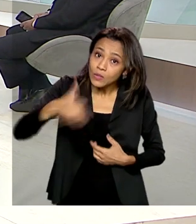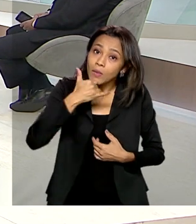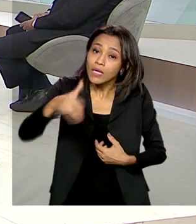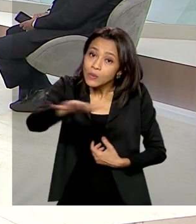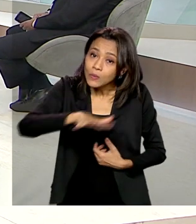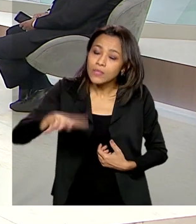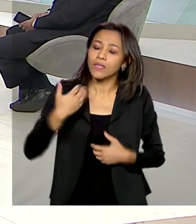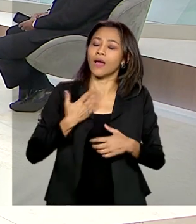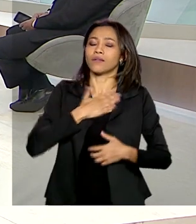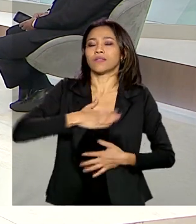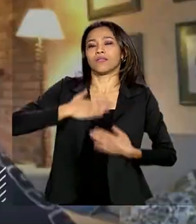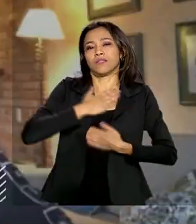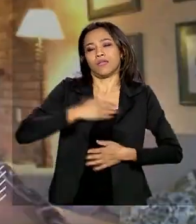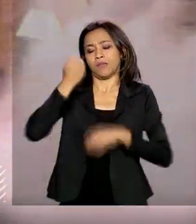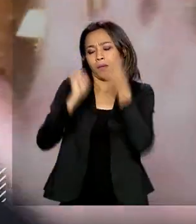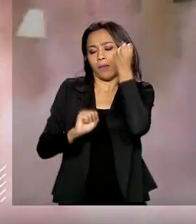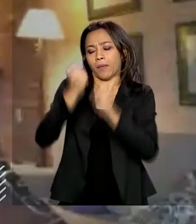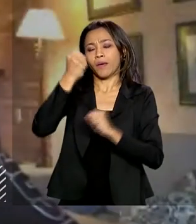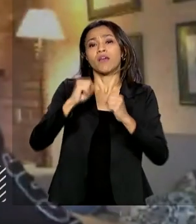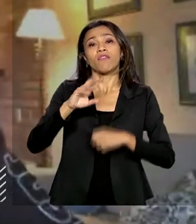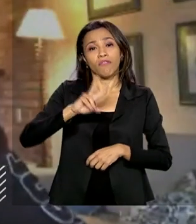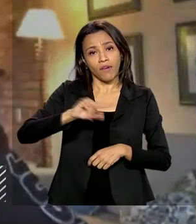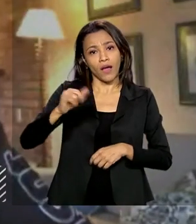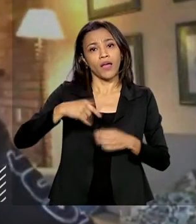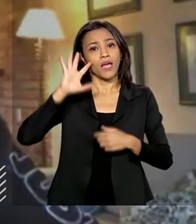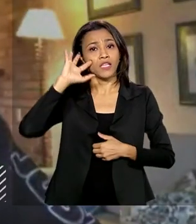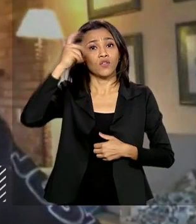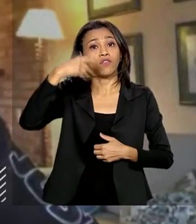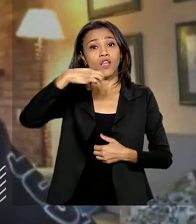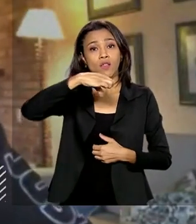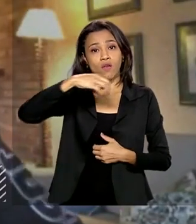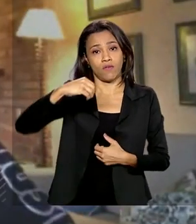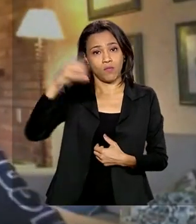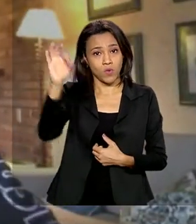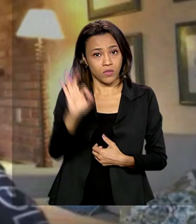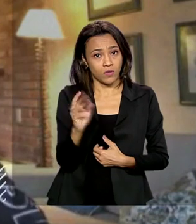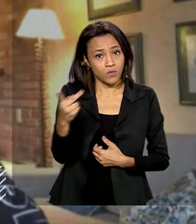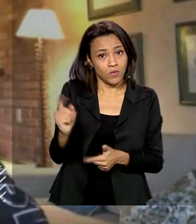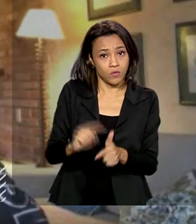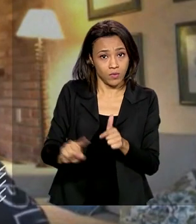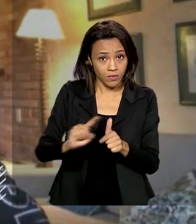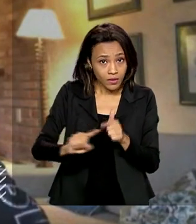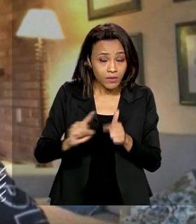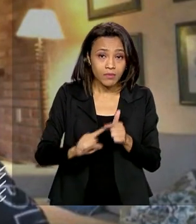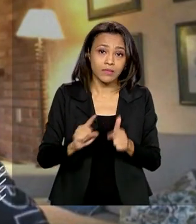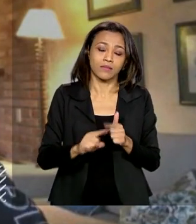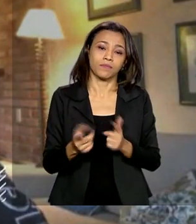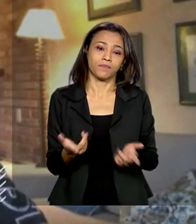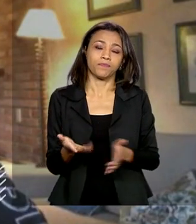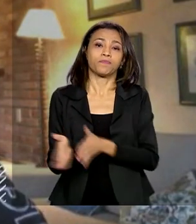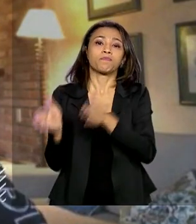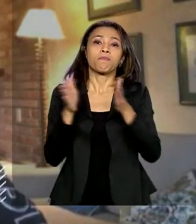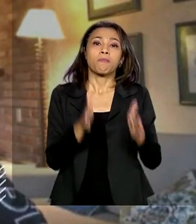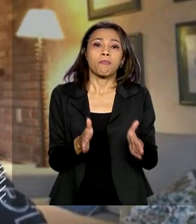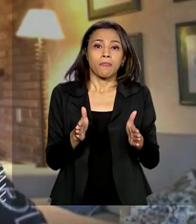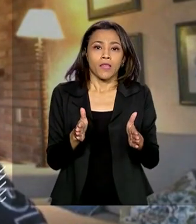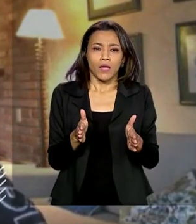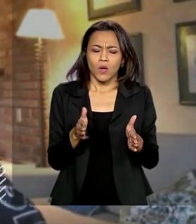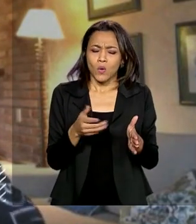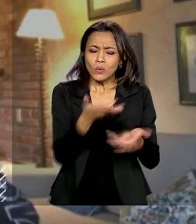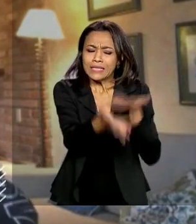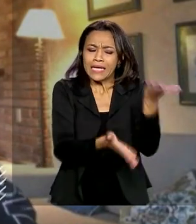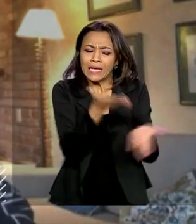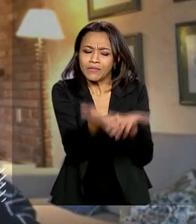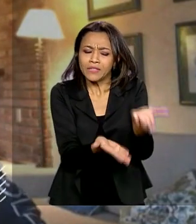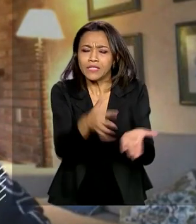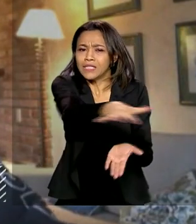porque vai resolver 90% dos seus problemas, indústria. O serviço não tanto, porque